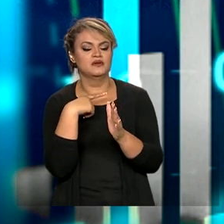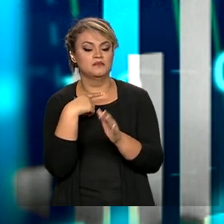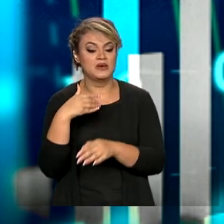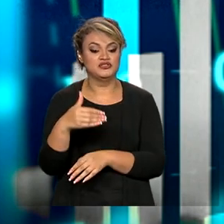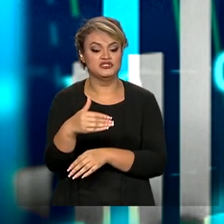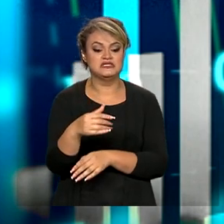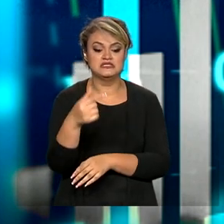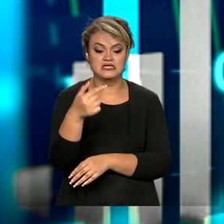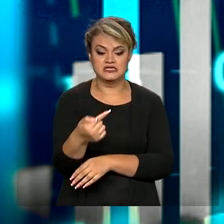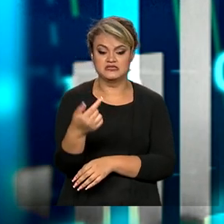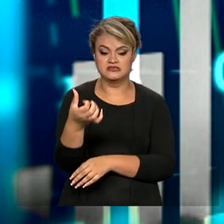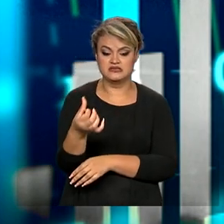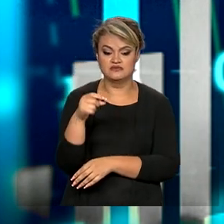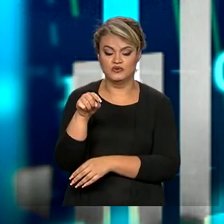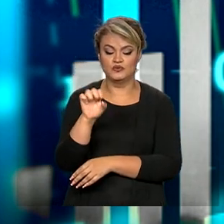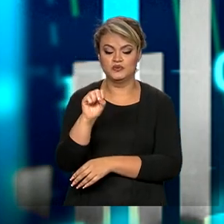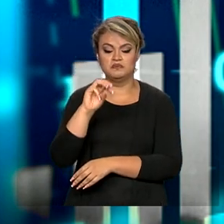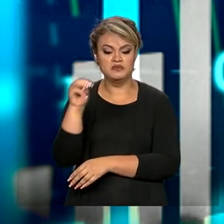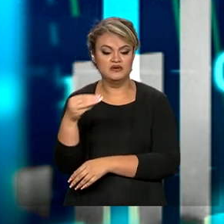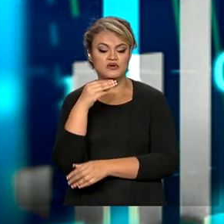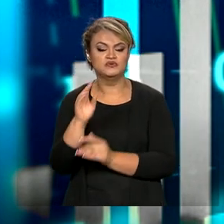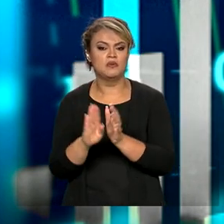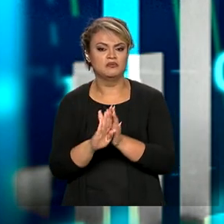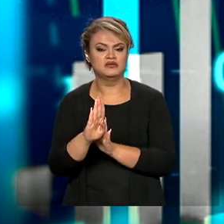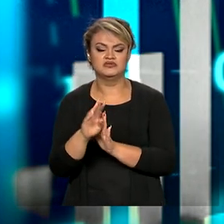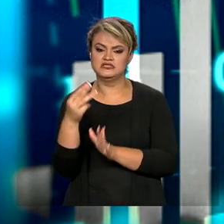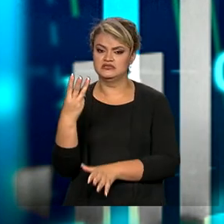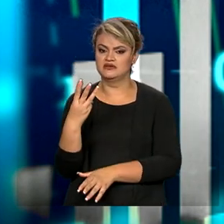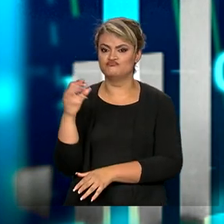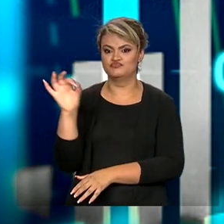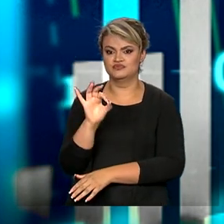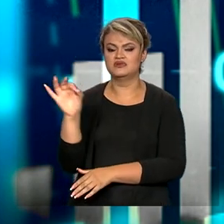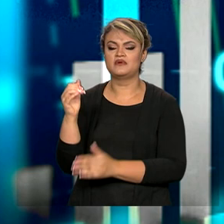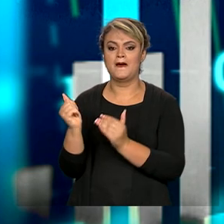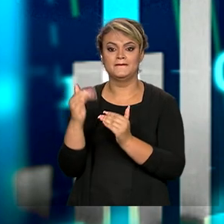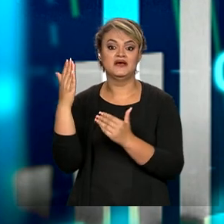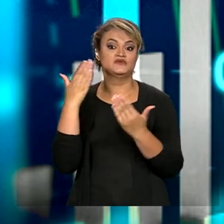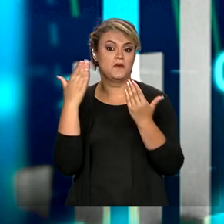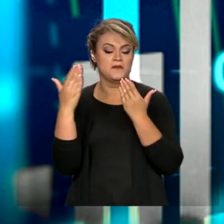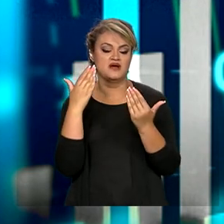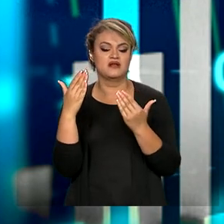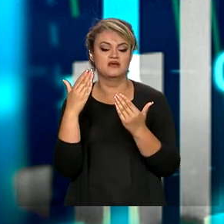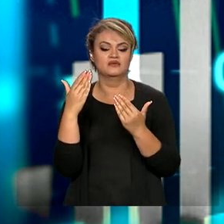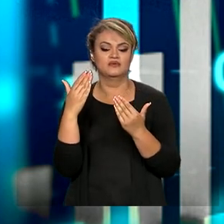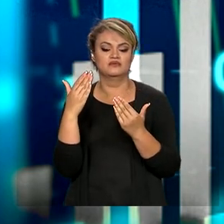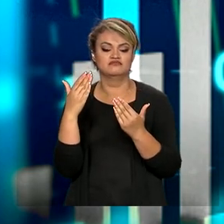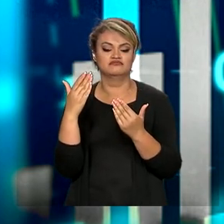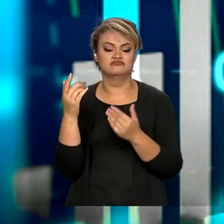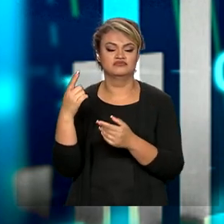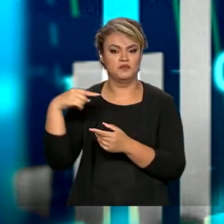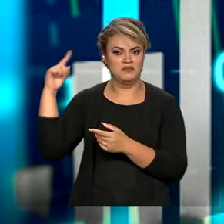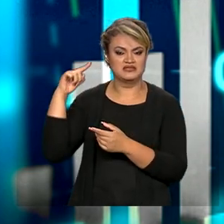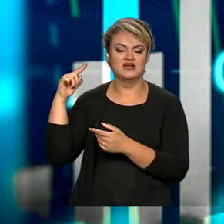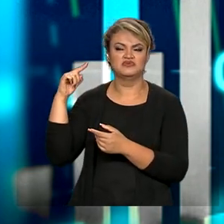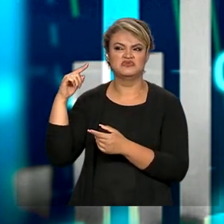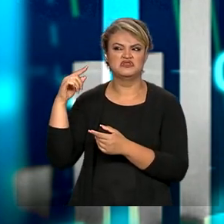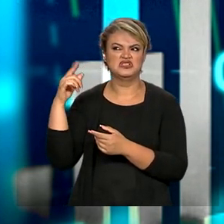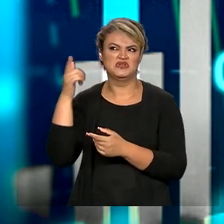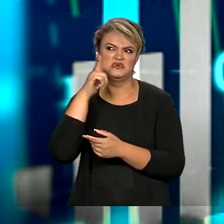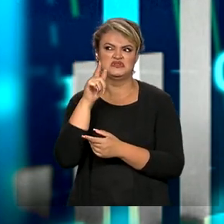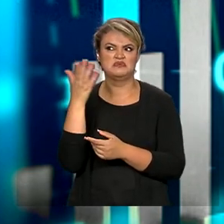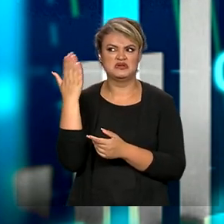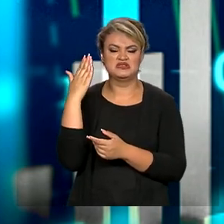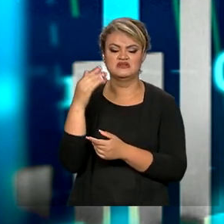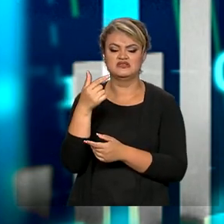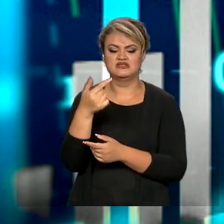safra, 76,8 milhões, um aumento de cerca de 3% em relação à área da safra anterior, que foi em torno de 74